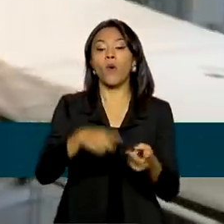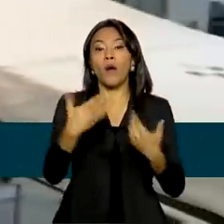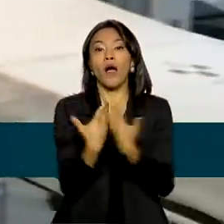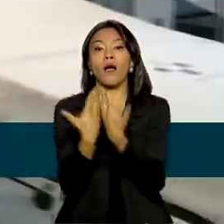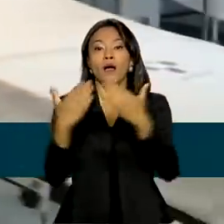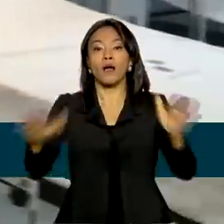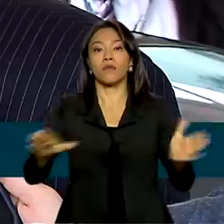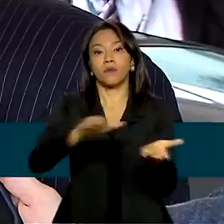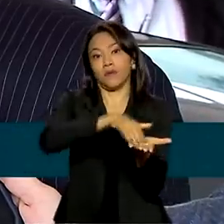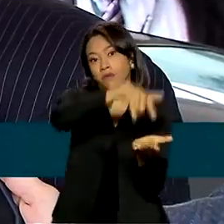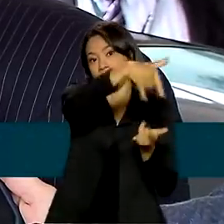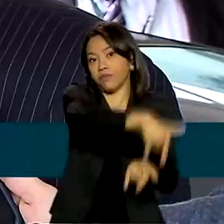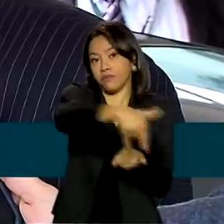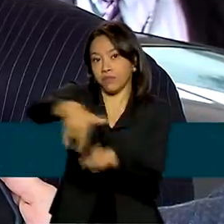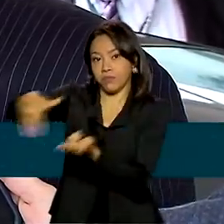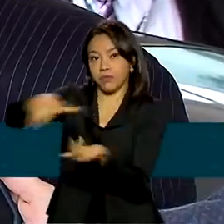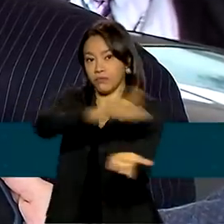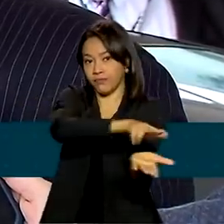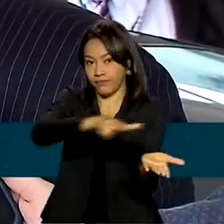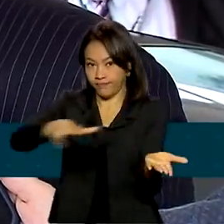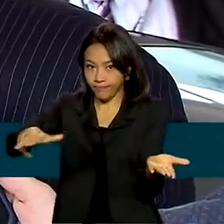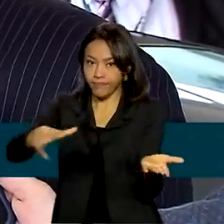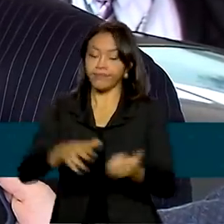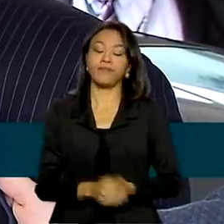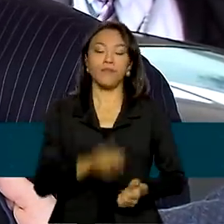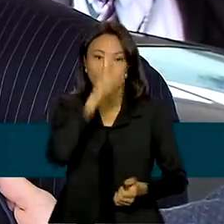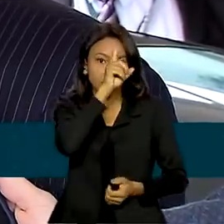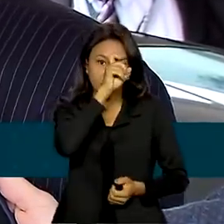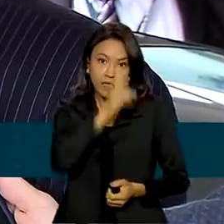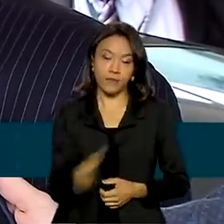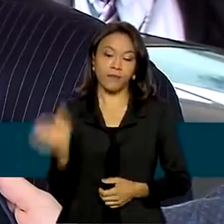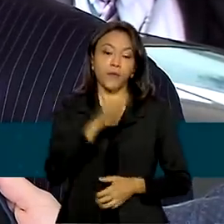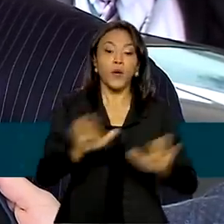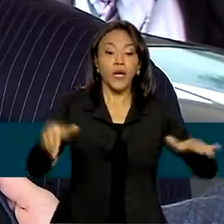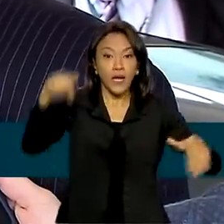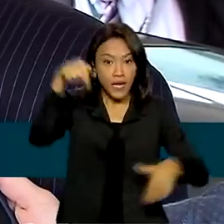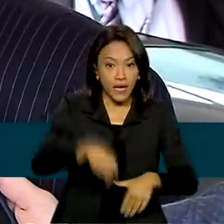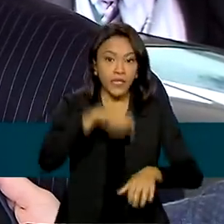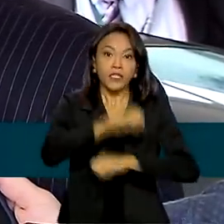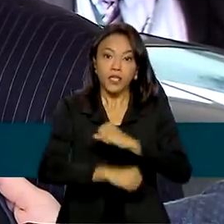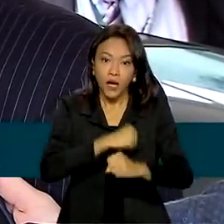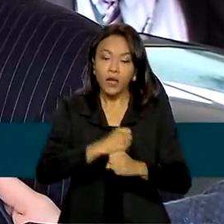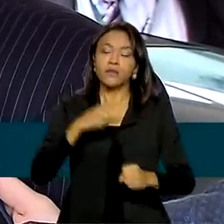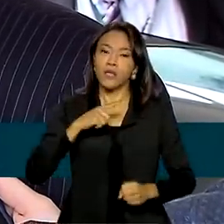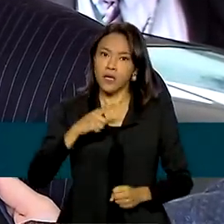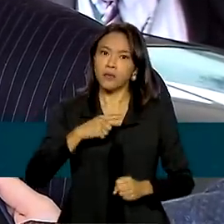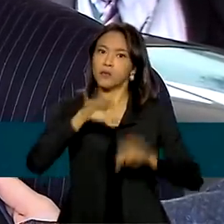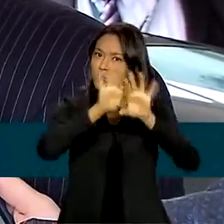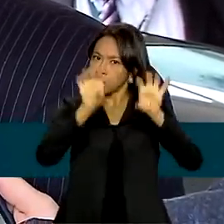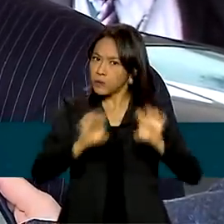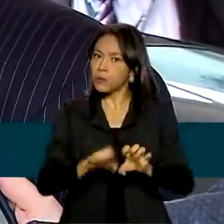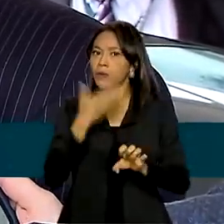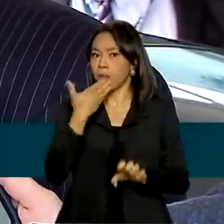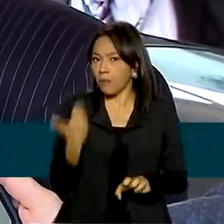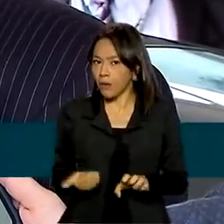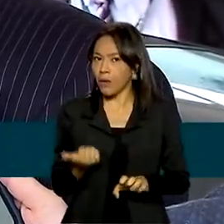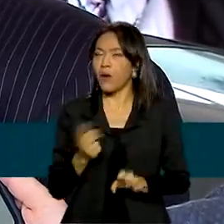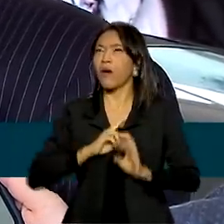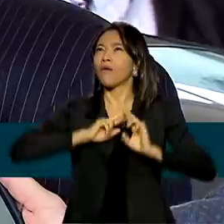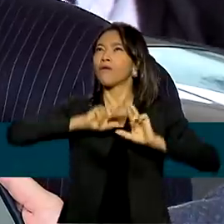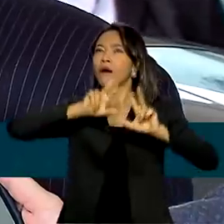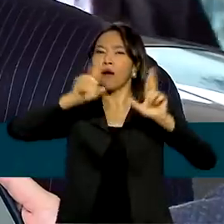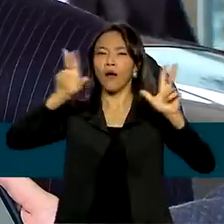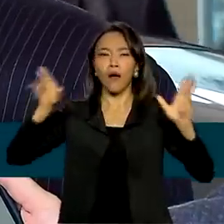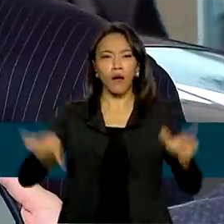hospitalares. Esse ano nós já temos uma estrutura melhor, vários dos hospitais têm hoje tanques